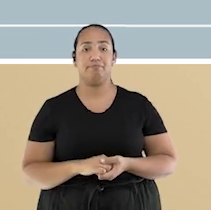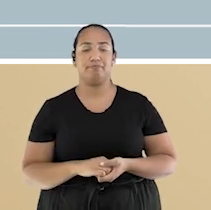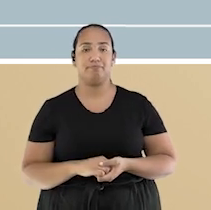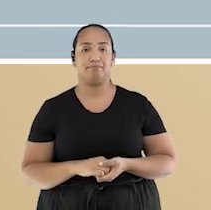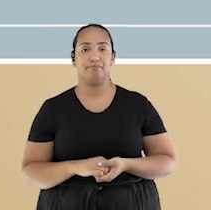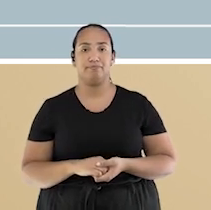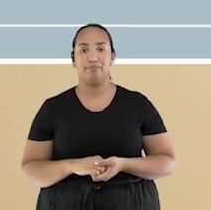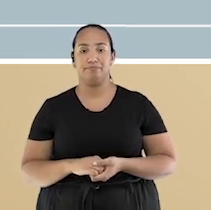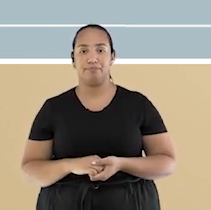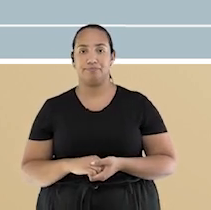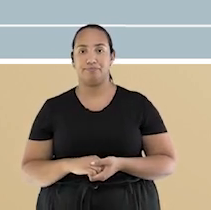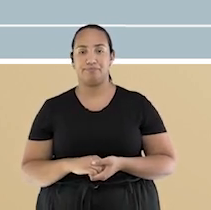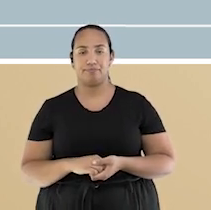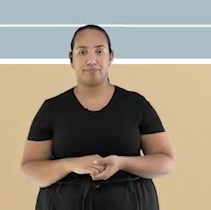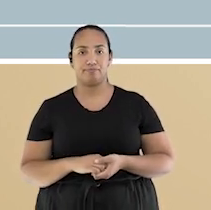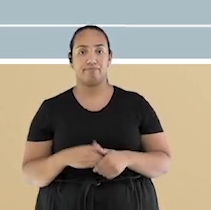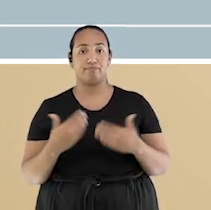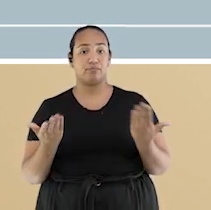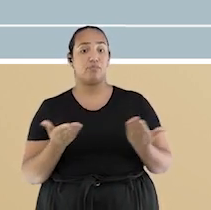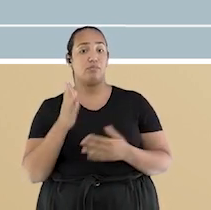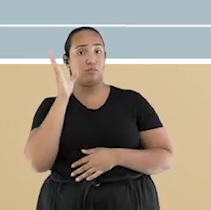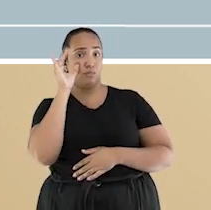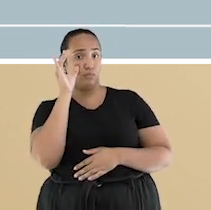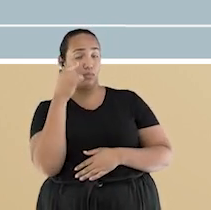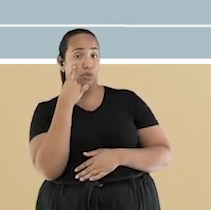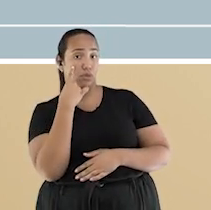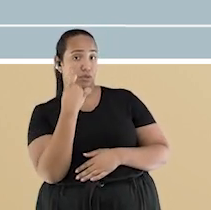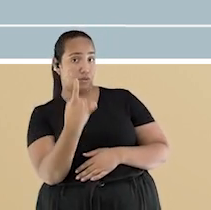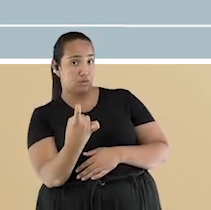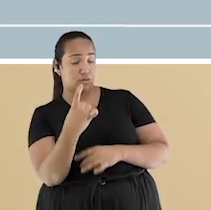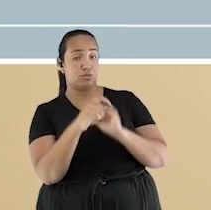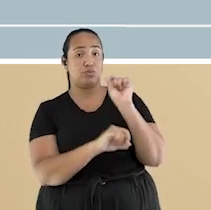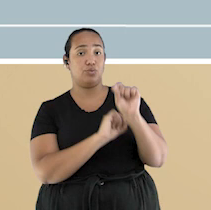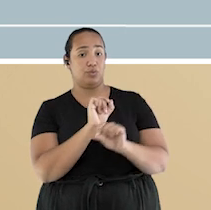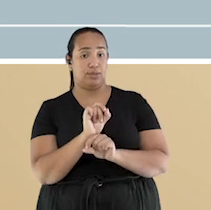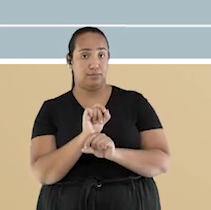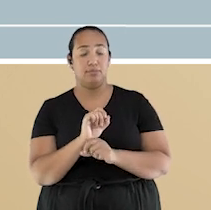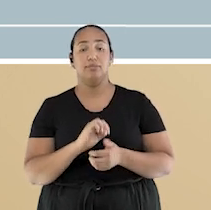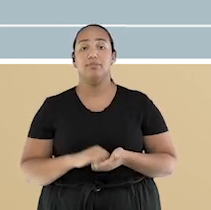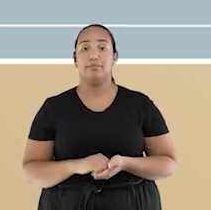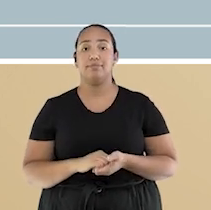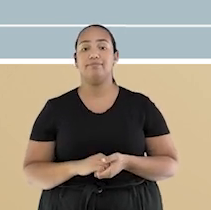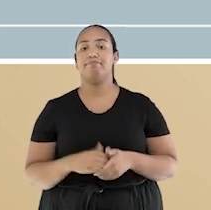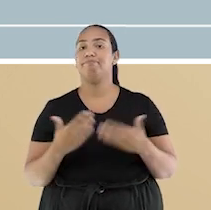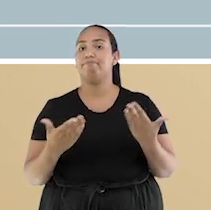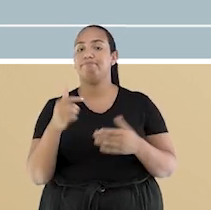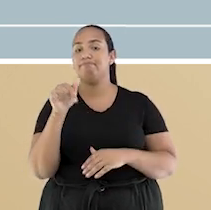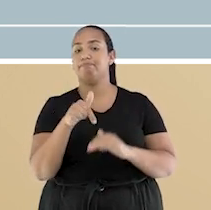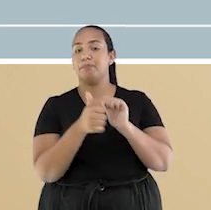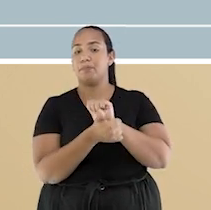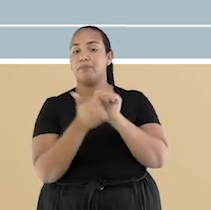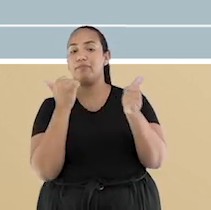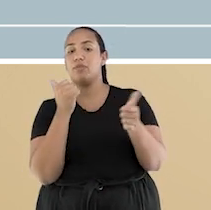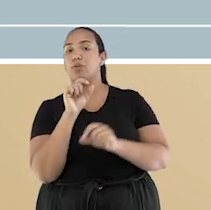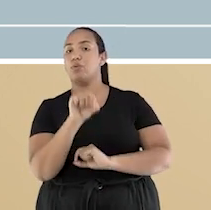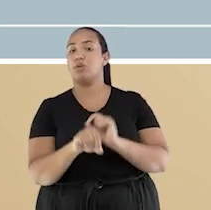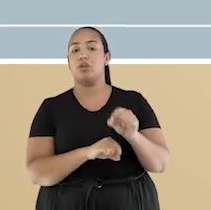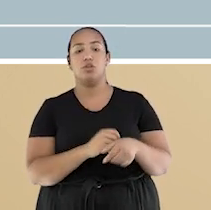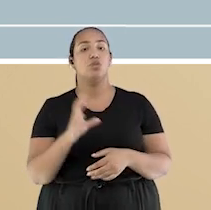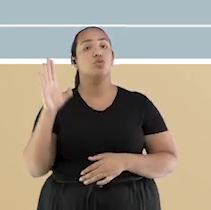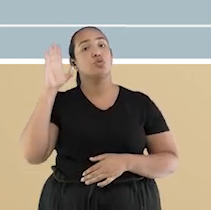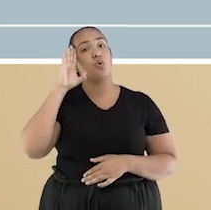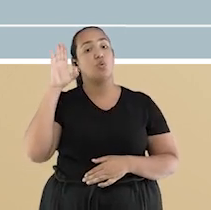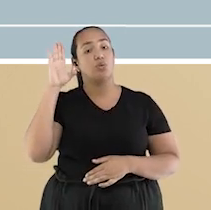o Japão com o bronze. Uma curiosidade interessante sobre a popularidade do vôlei, o esporte era o passe